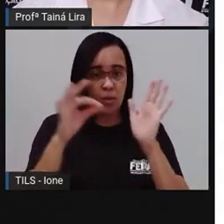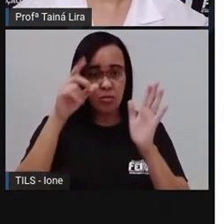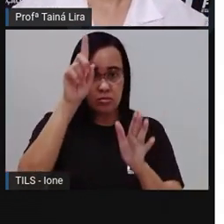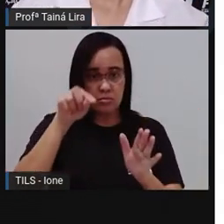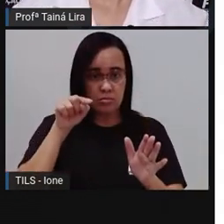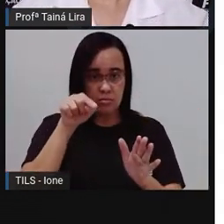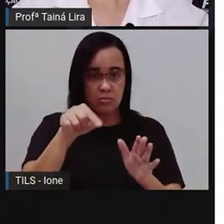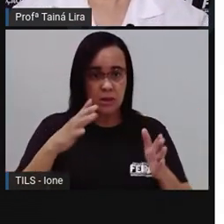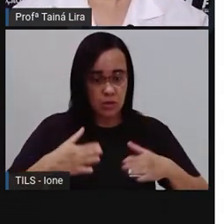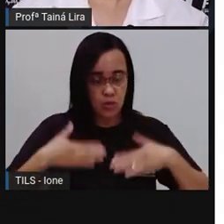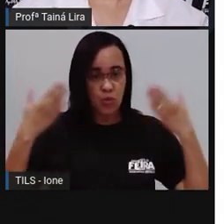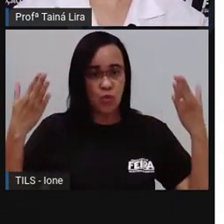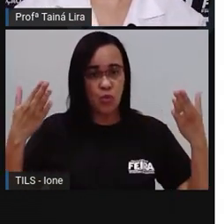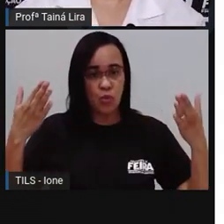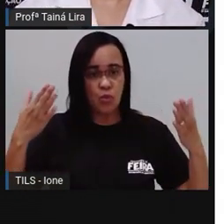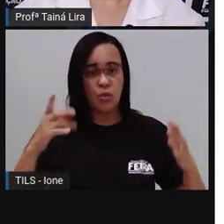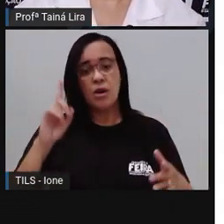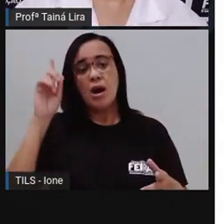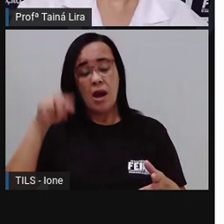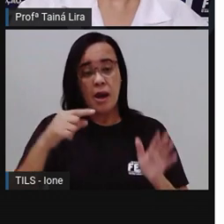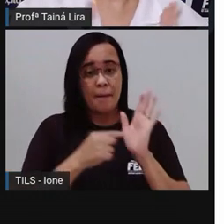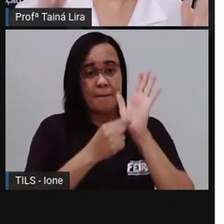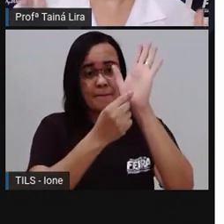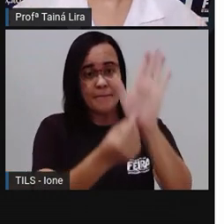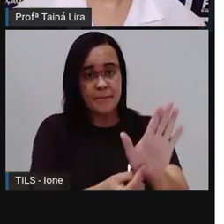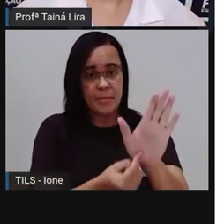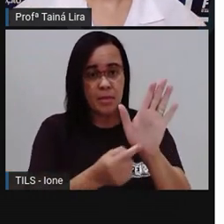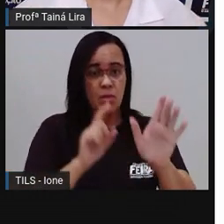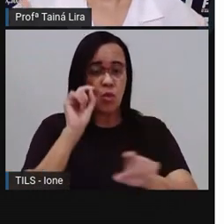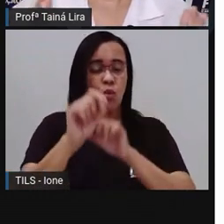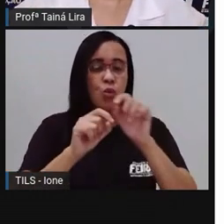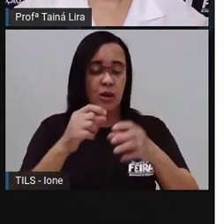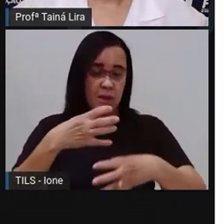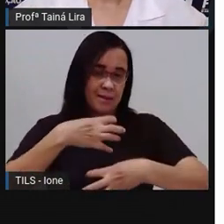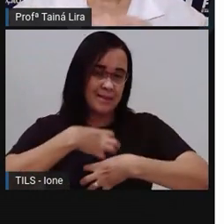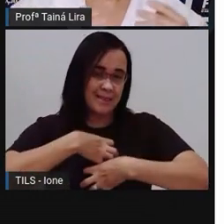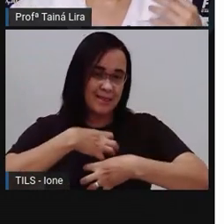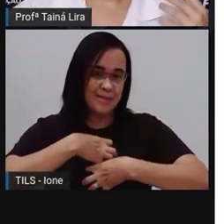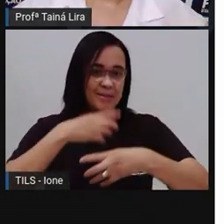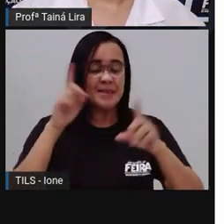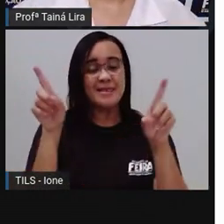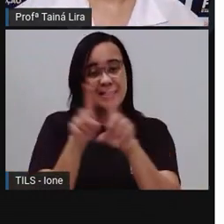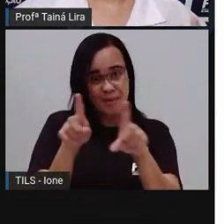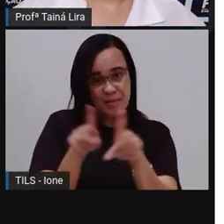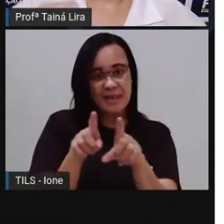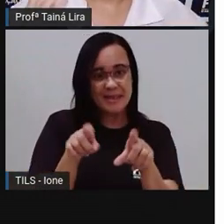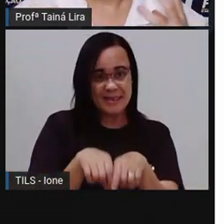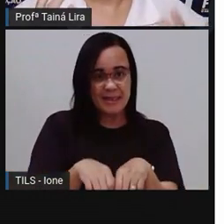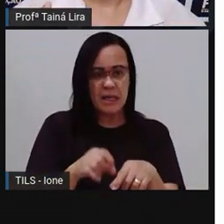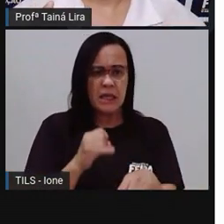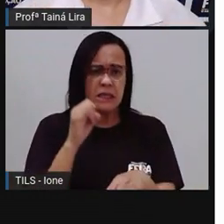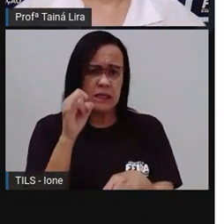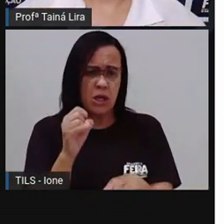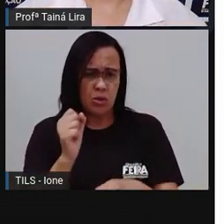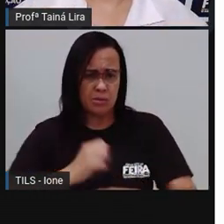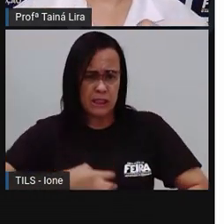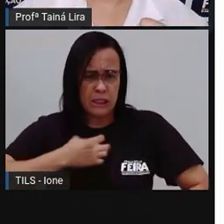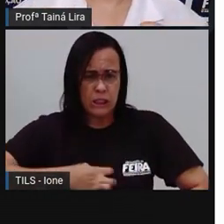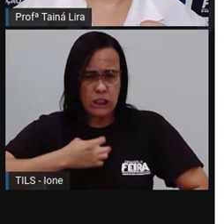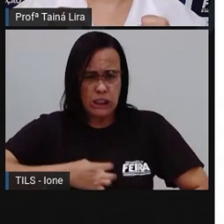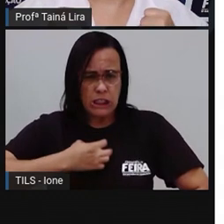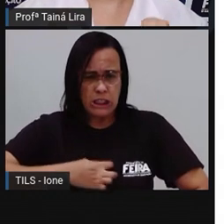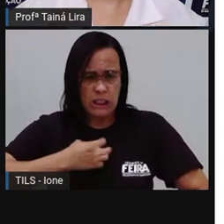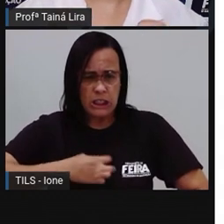para mostrar ali sentimento, tá bom? Então, por exemplo, se eu estou muito brava, eu